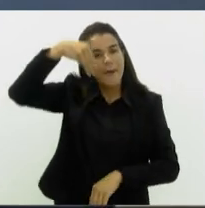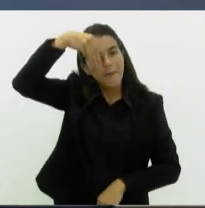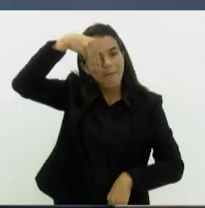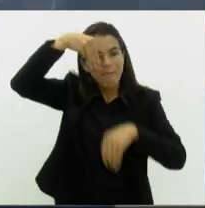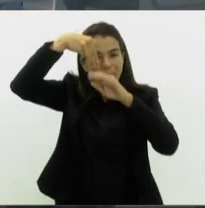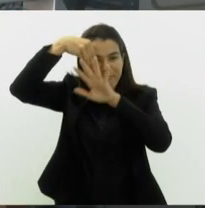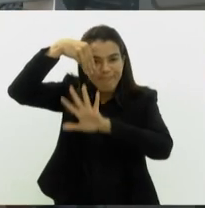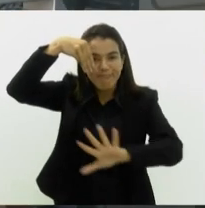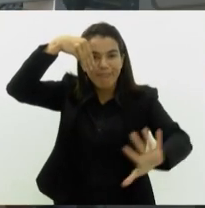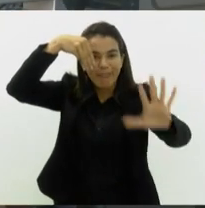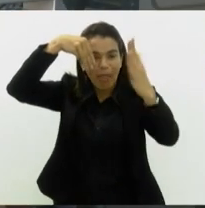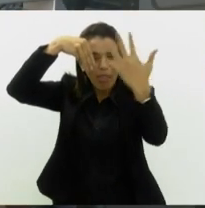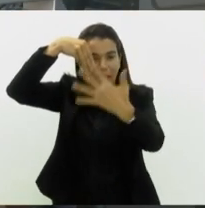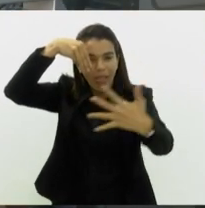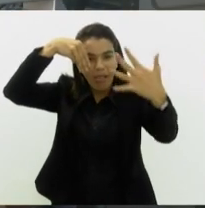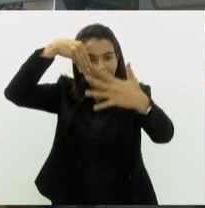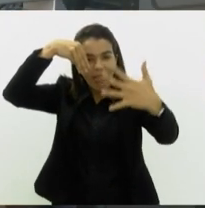atual.